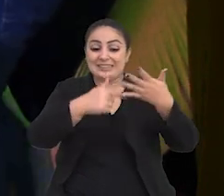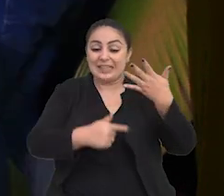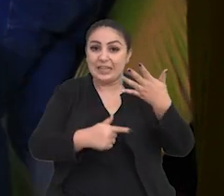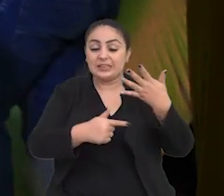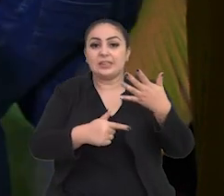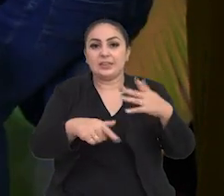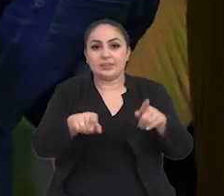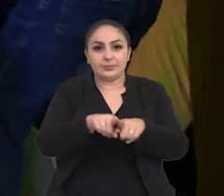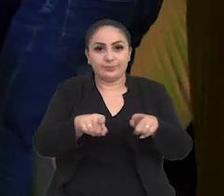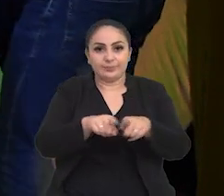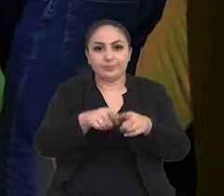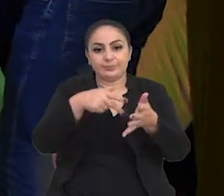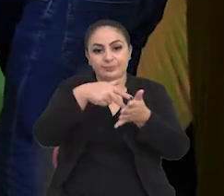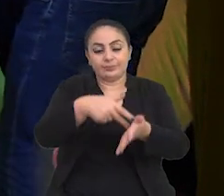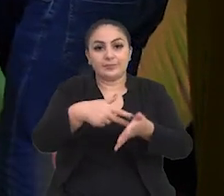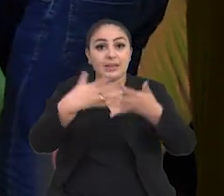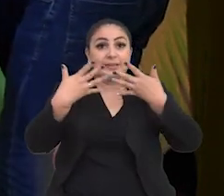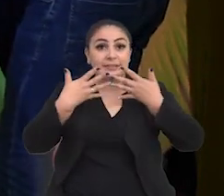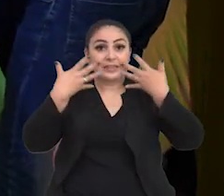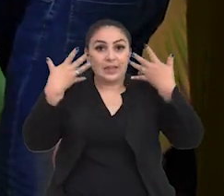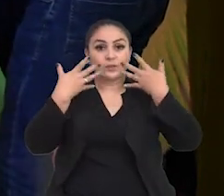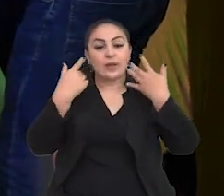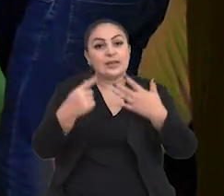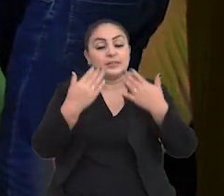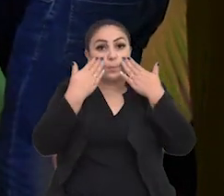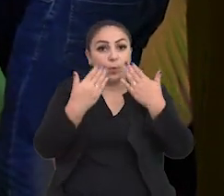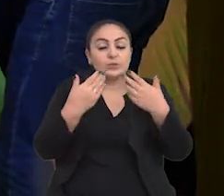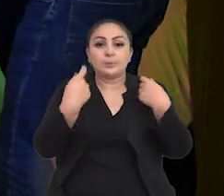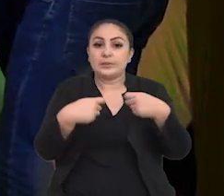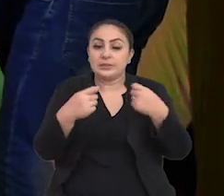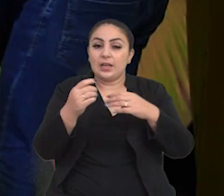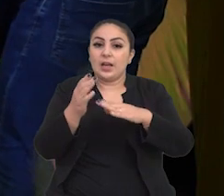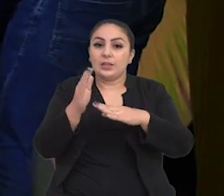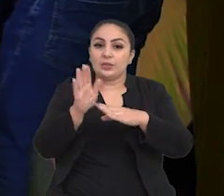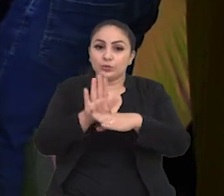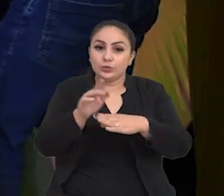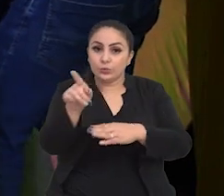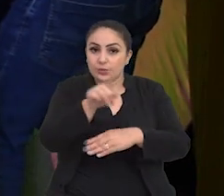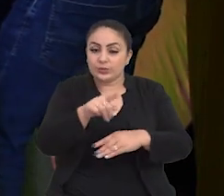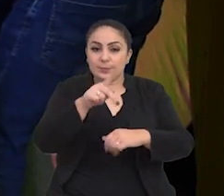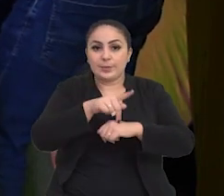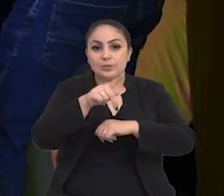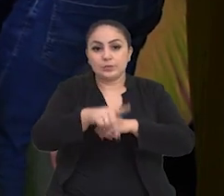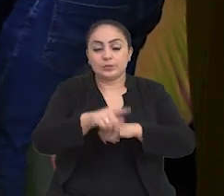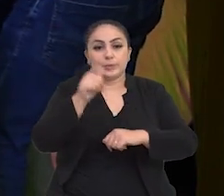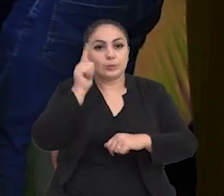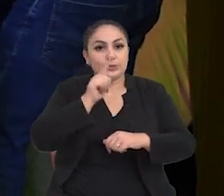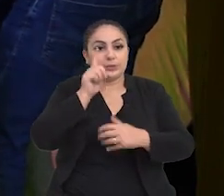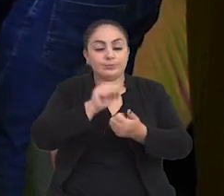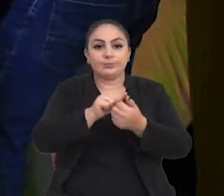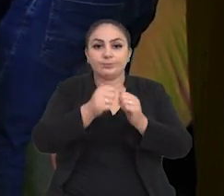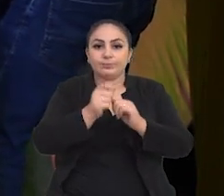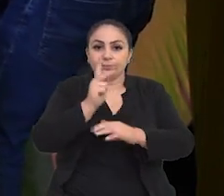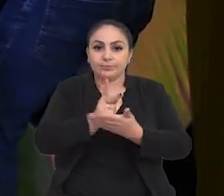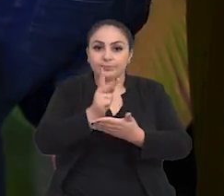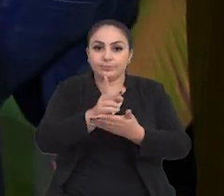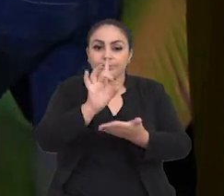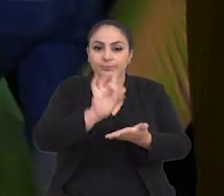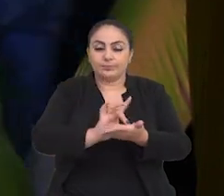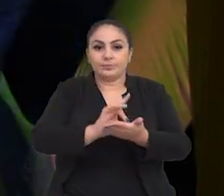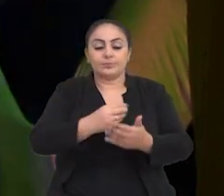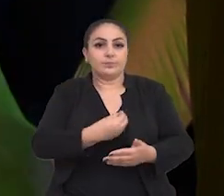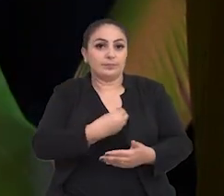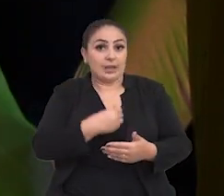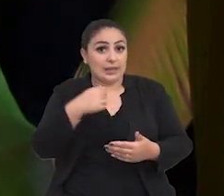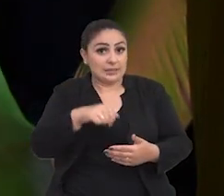7 espetáculos em cena. E essa amostra precisa muito da ajuda de vocês de passo fundo, para que a arte permaneça